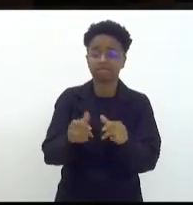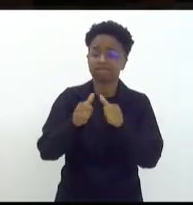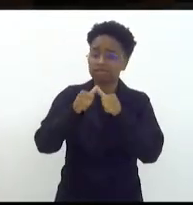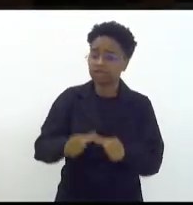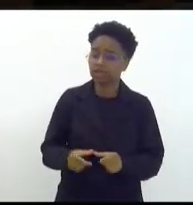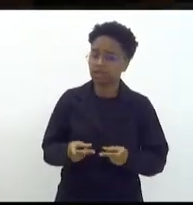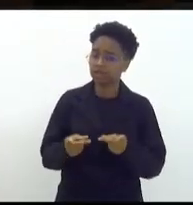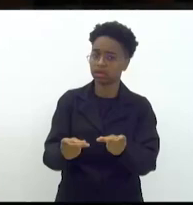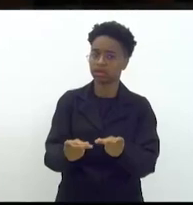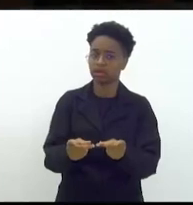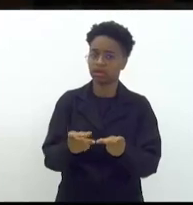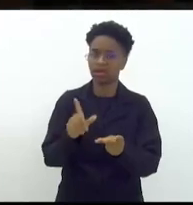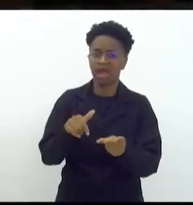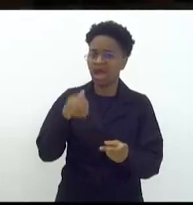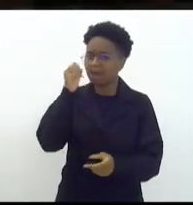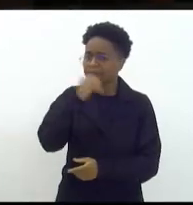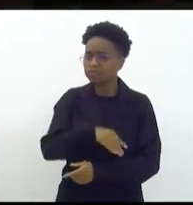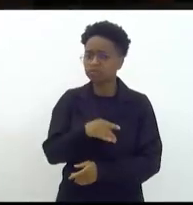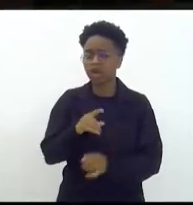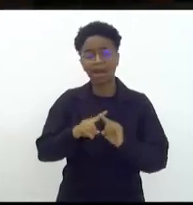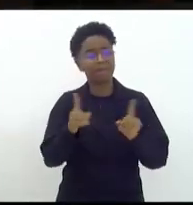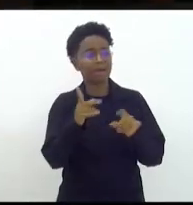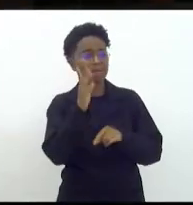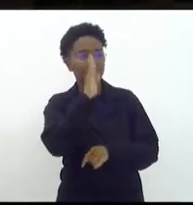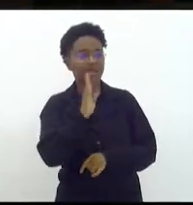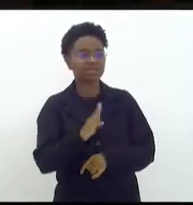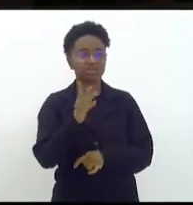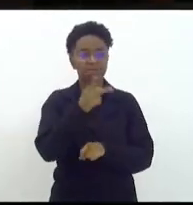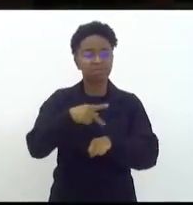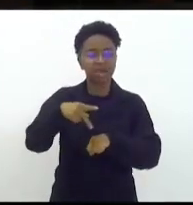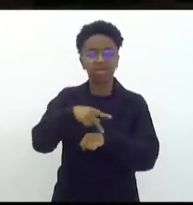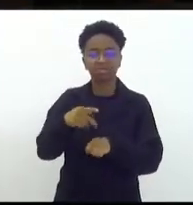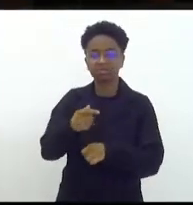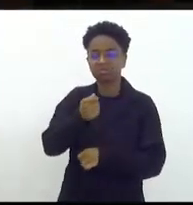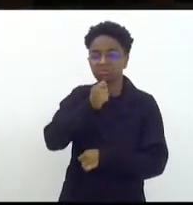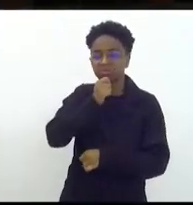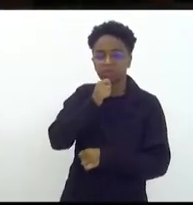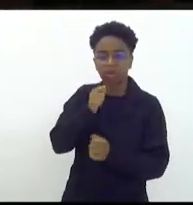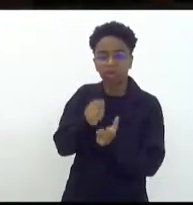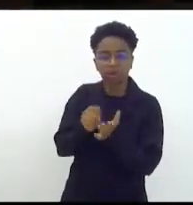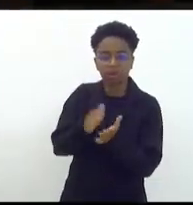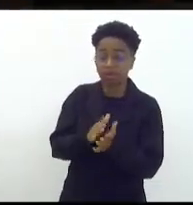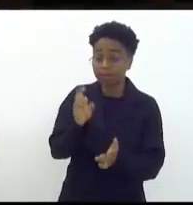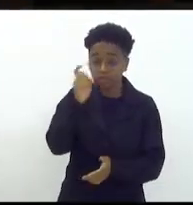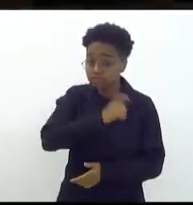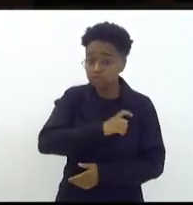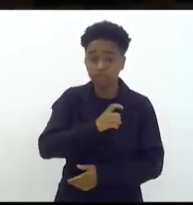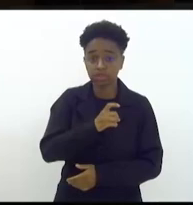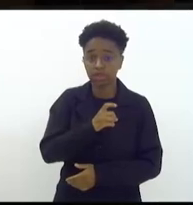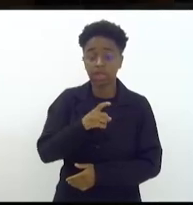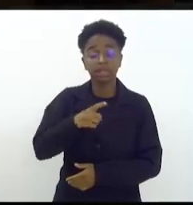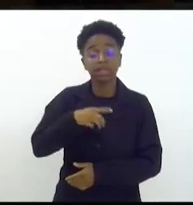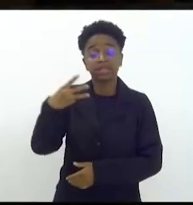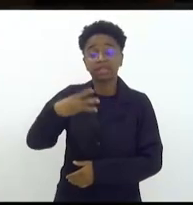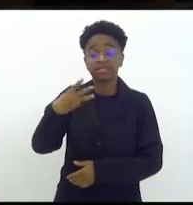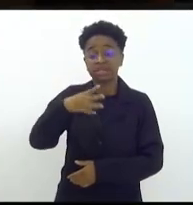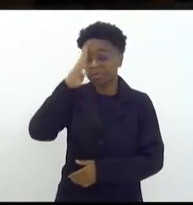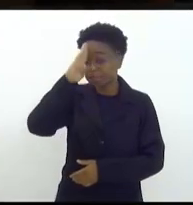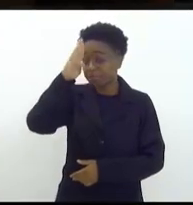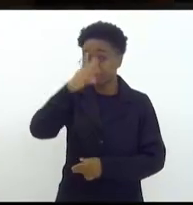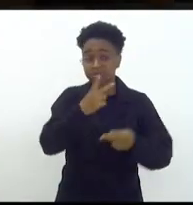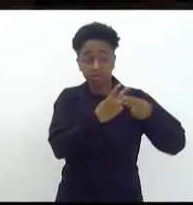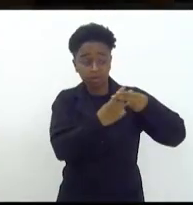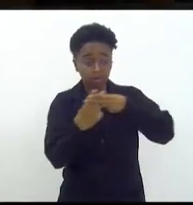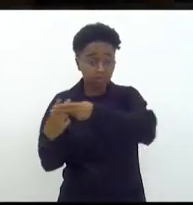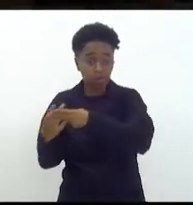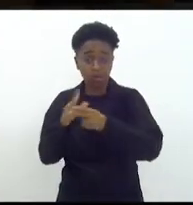escândalo aí vão dizer ah mas o Brasil é um país da impunidade é mentira temos a terceira população carcerária do mundo são